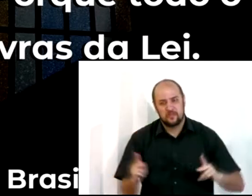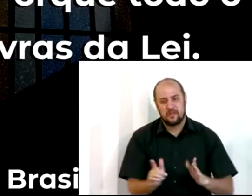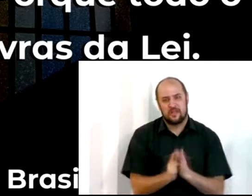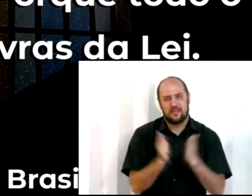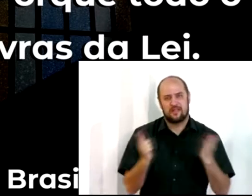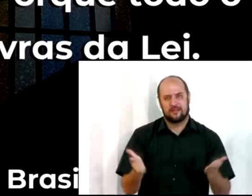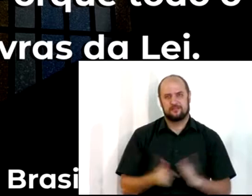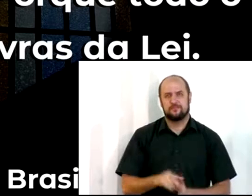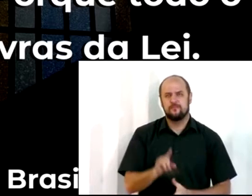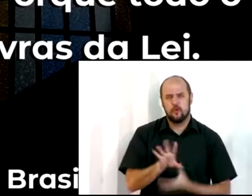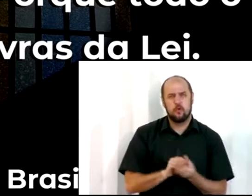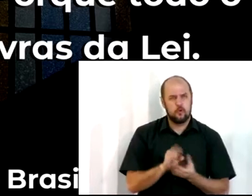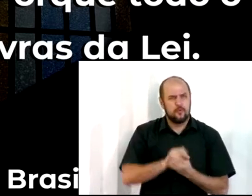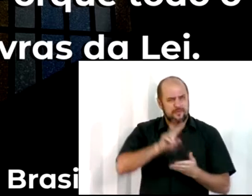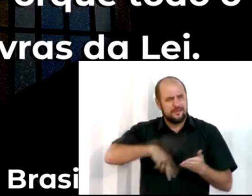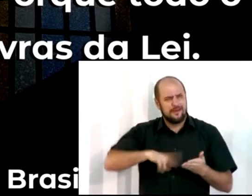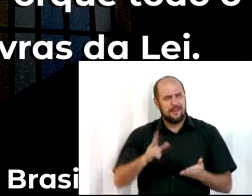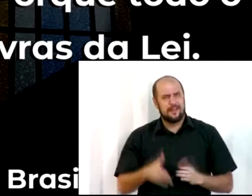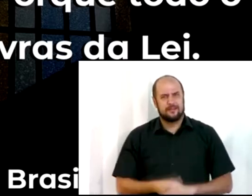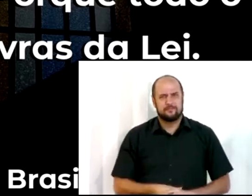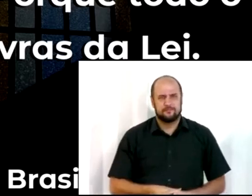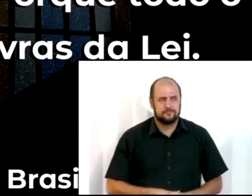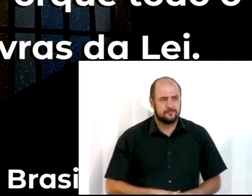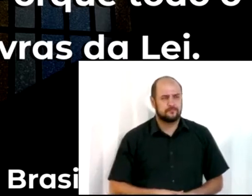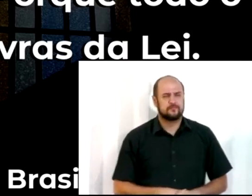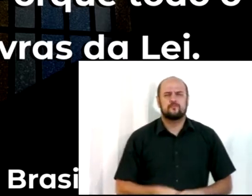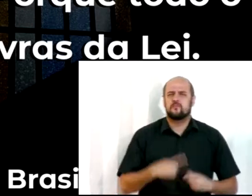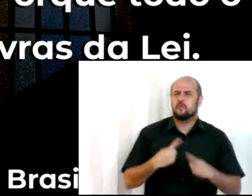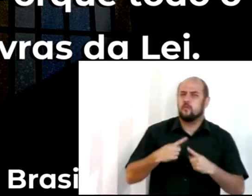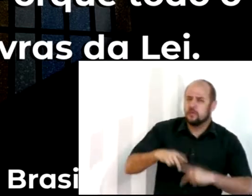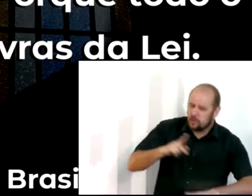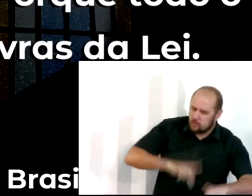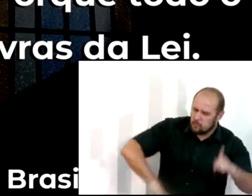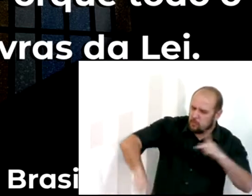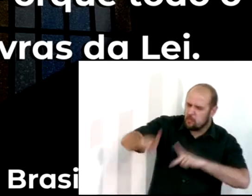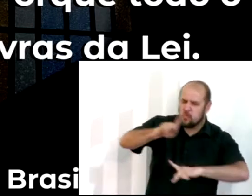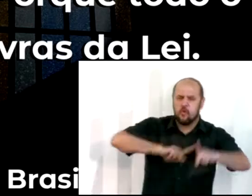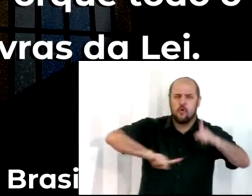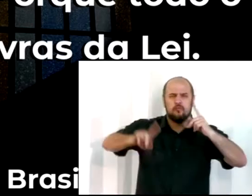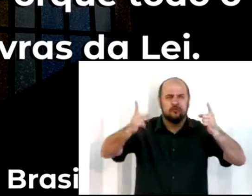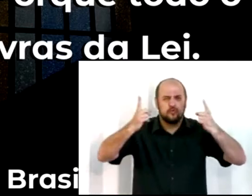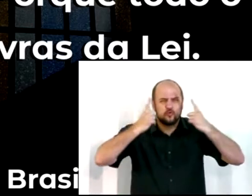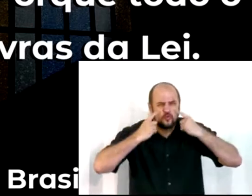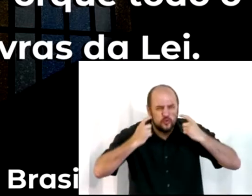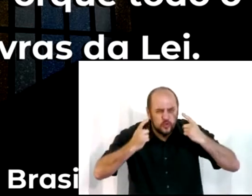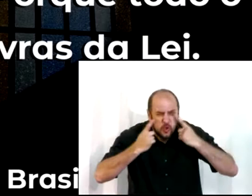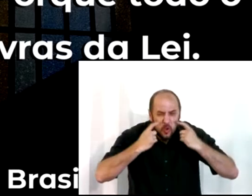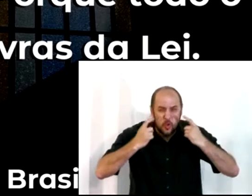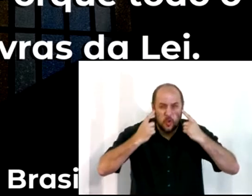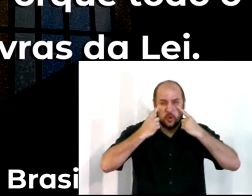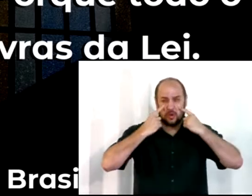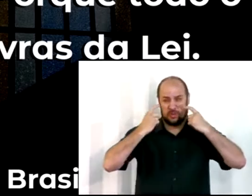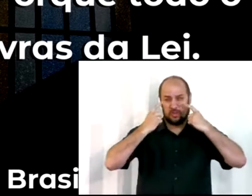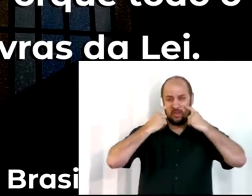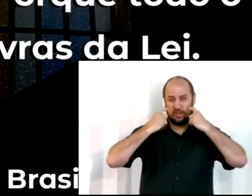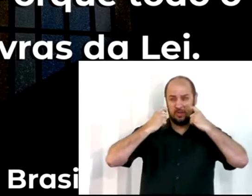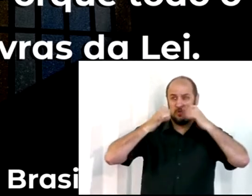repetir essa última frase aqui do verso 9. Porque todo o povo chorava,